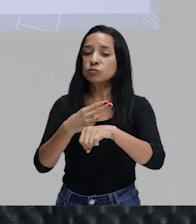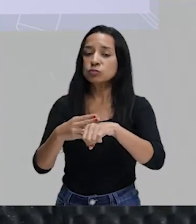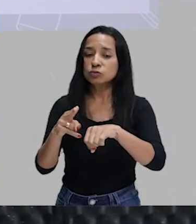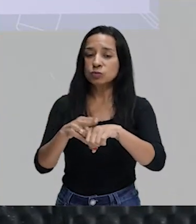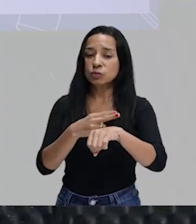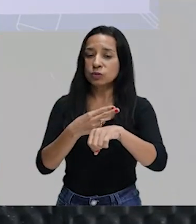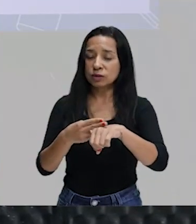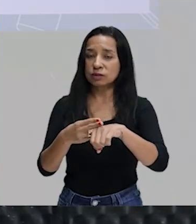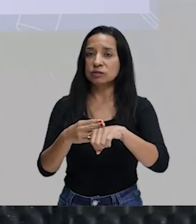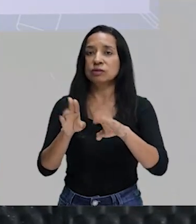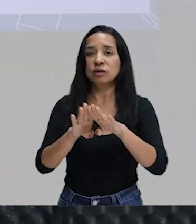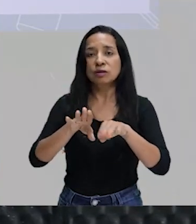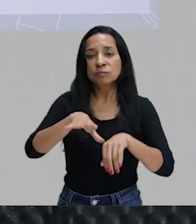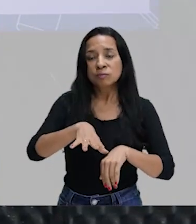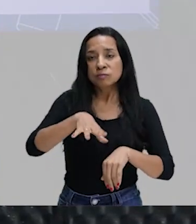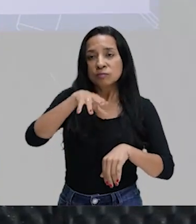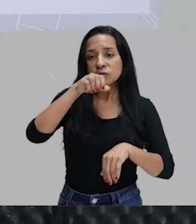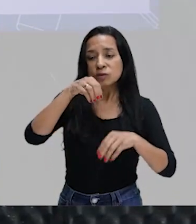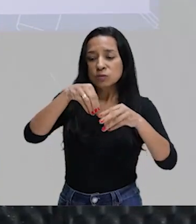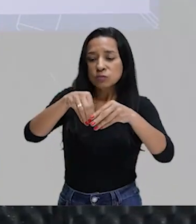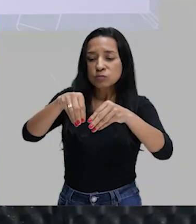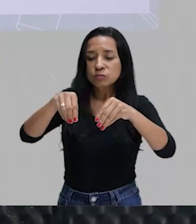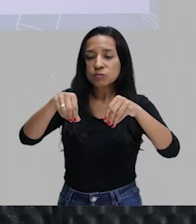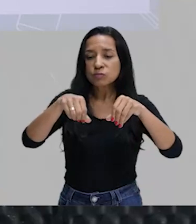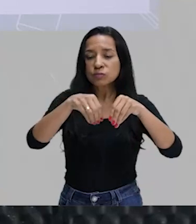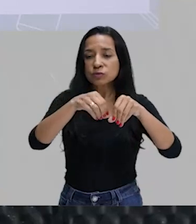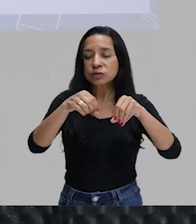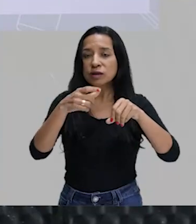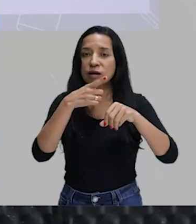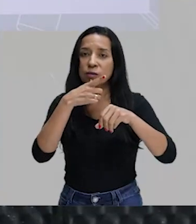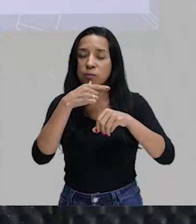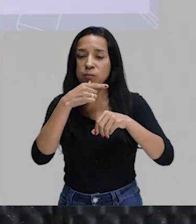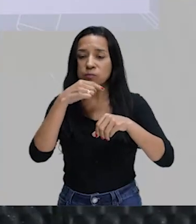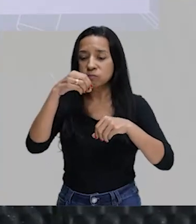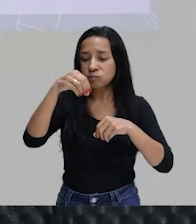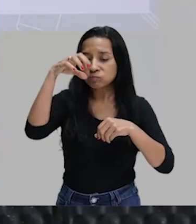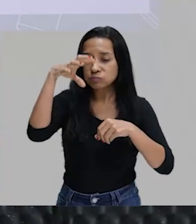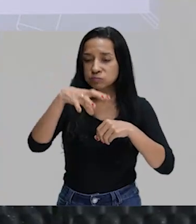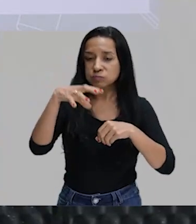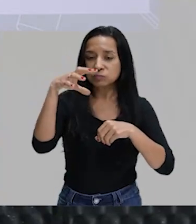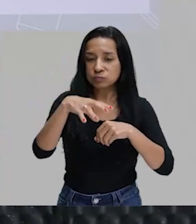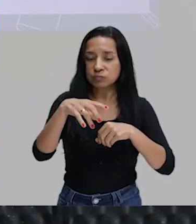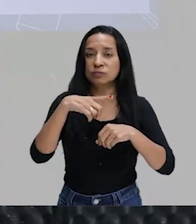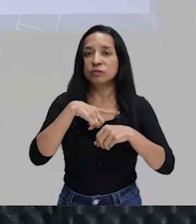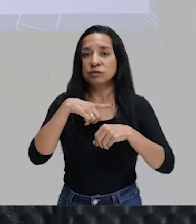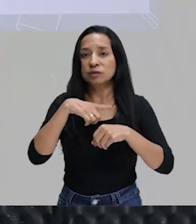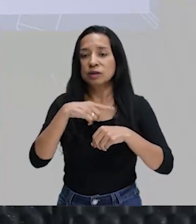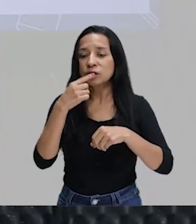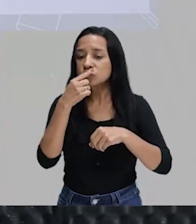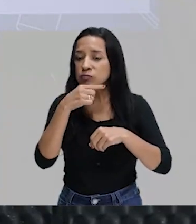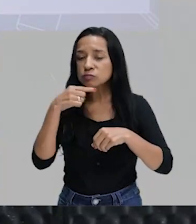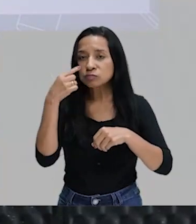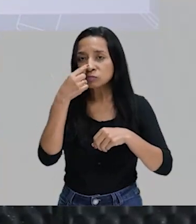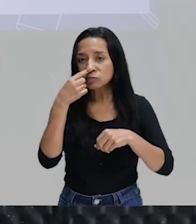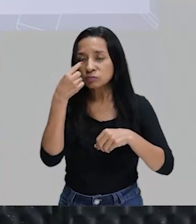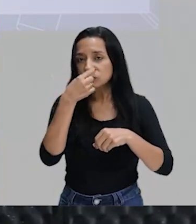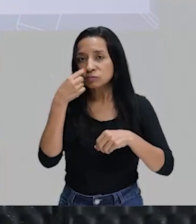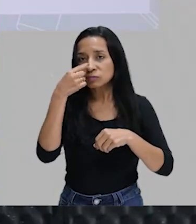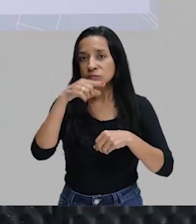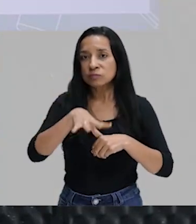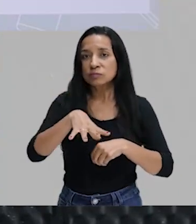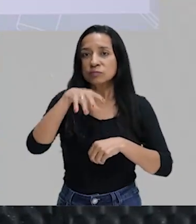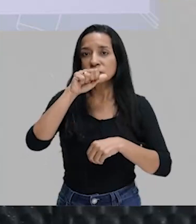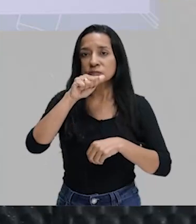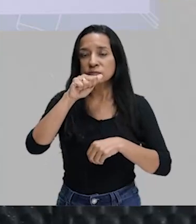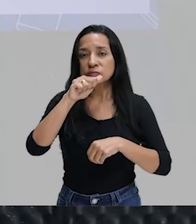E cheiro de terra molhada, aí eu tenho o olfato, o cheiro. Então, essa canção